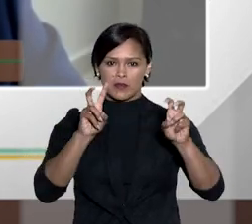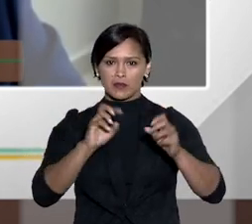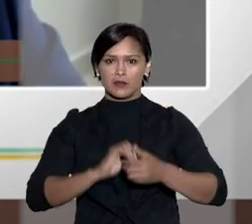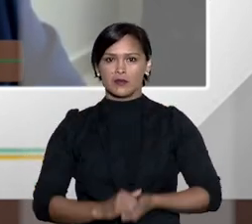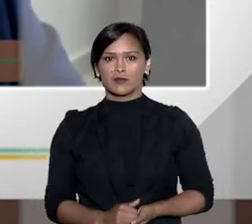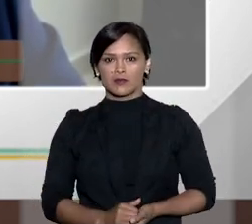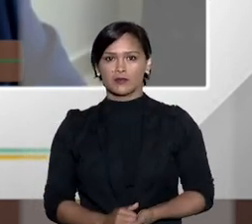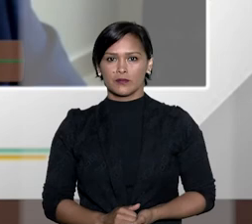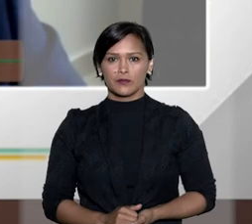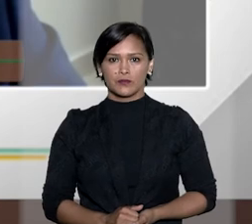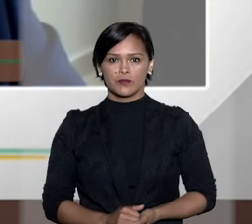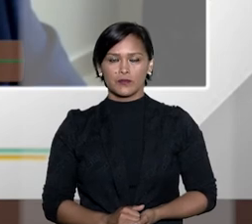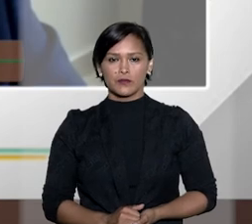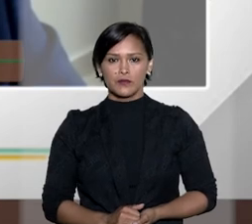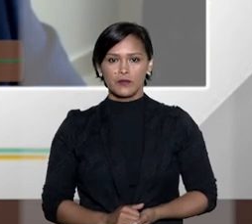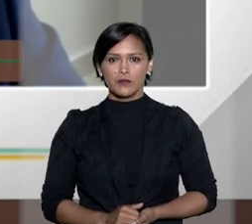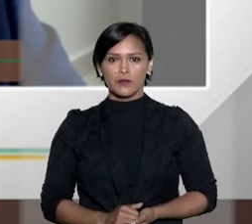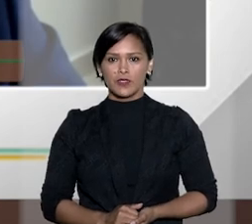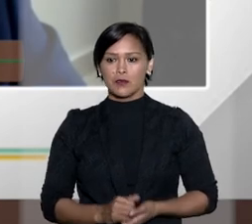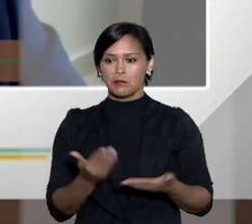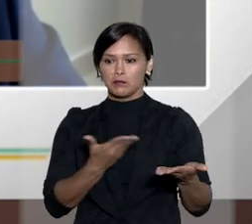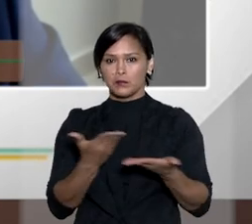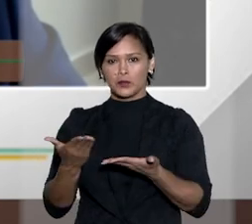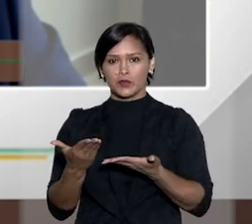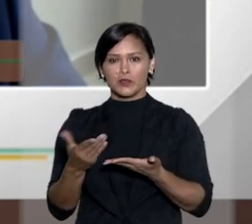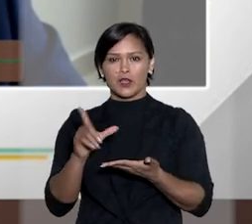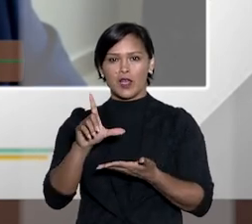o CNJ está trabalhando nessa matéria